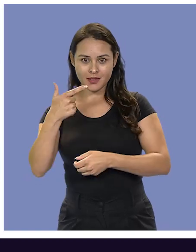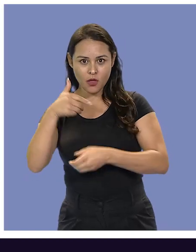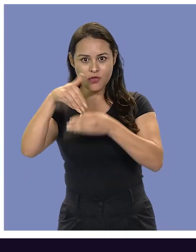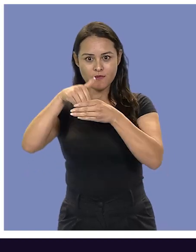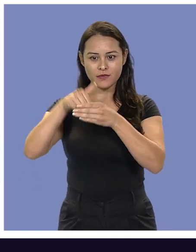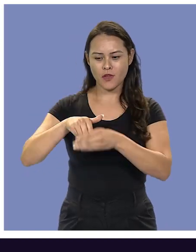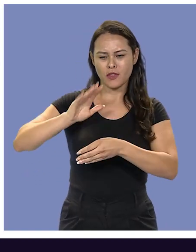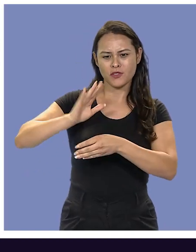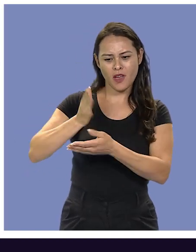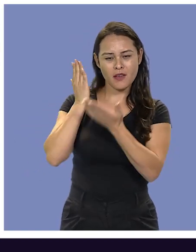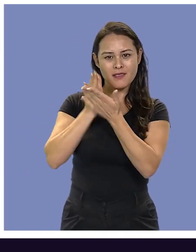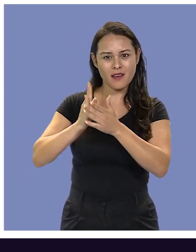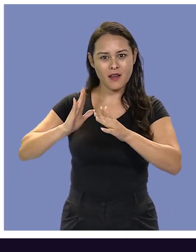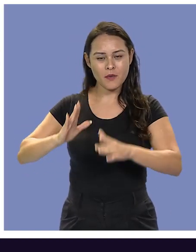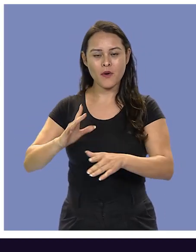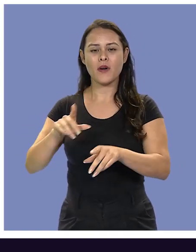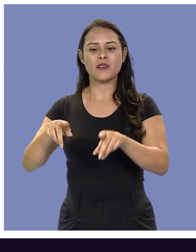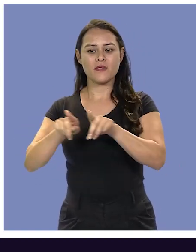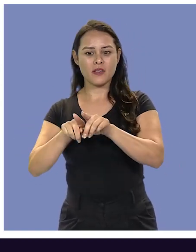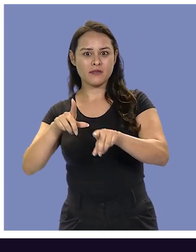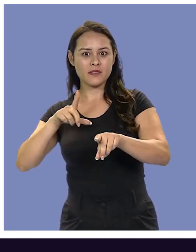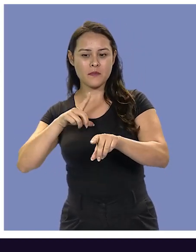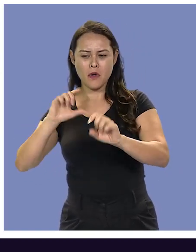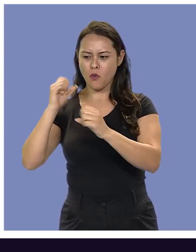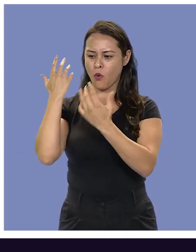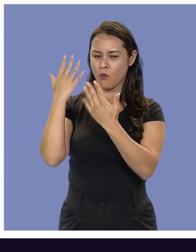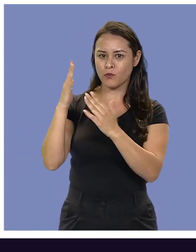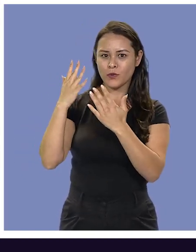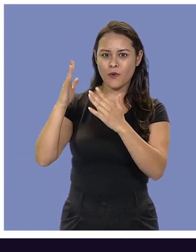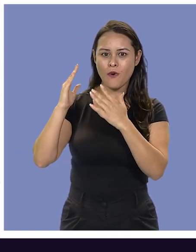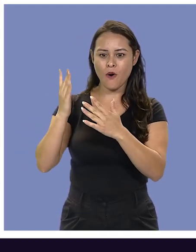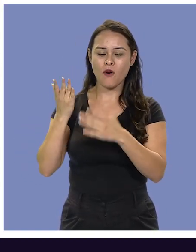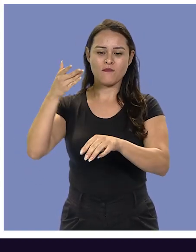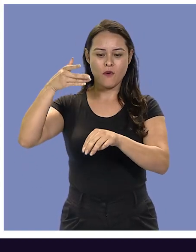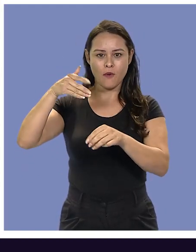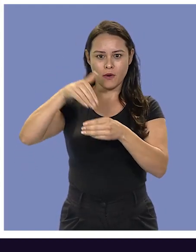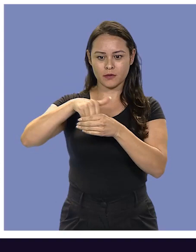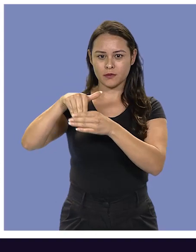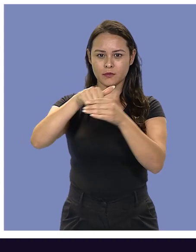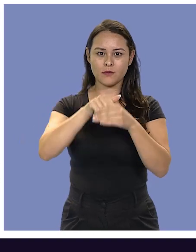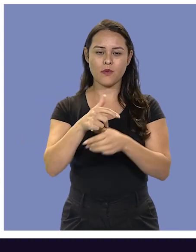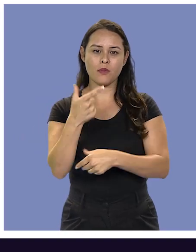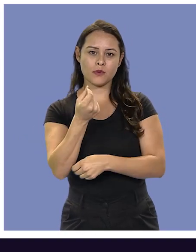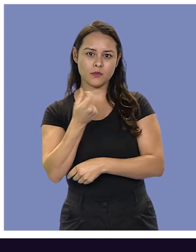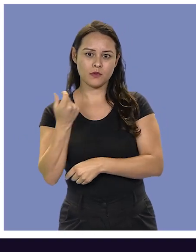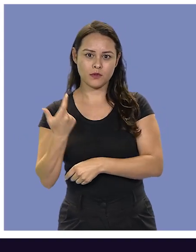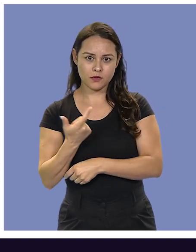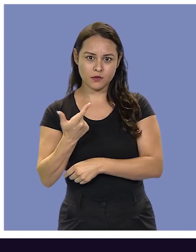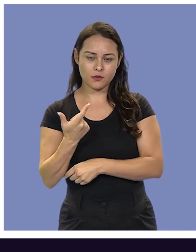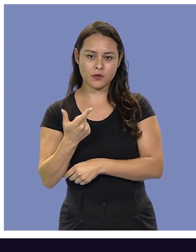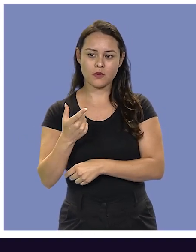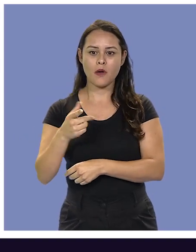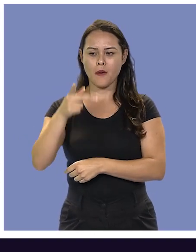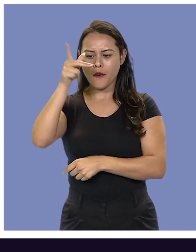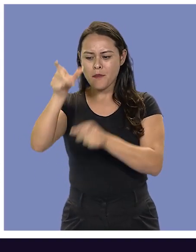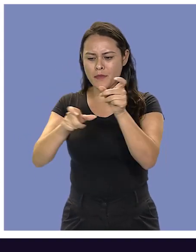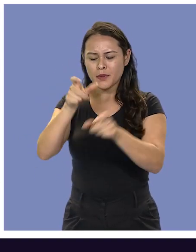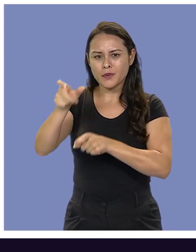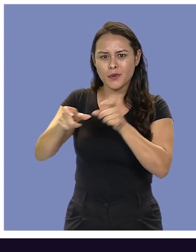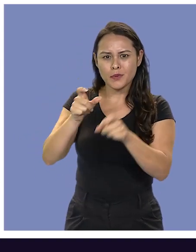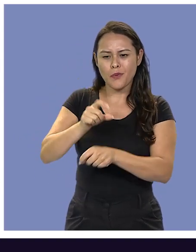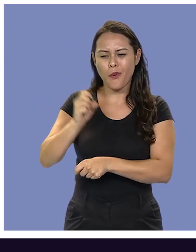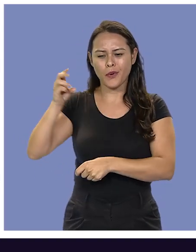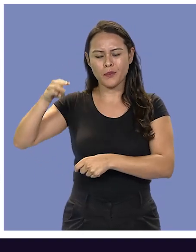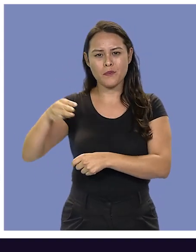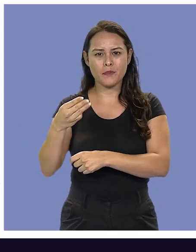O segundo turno já foi e com ele a gente fecha com louvor as eleições de 2022. Milhões